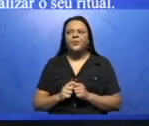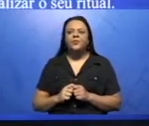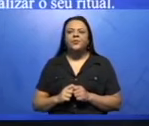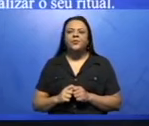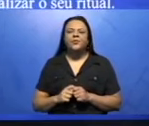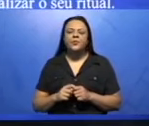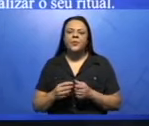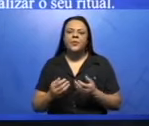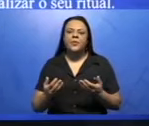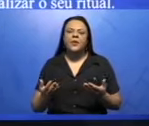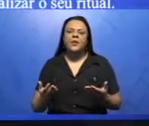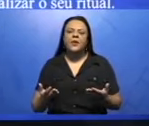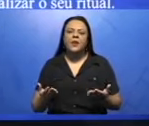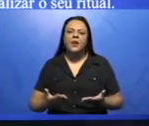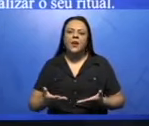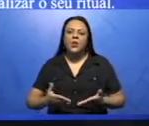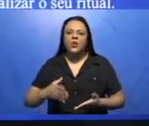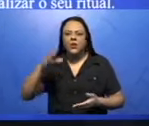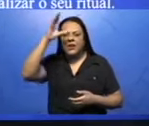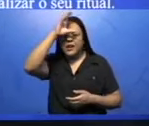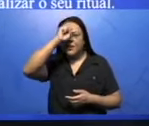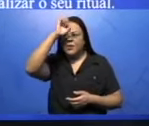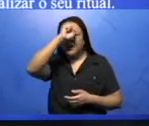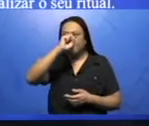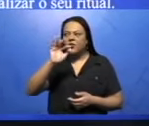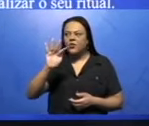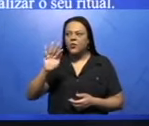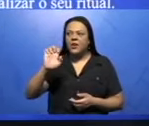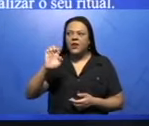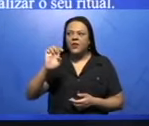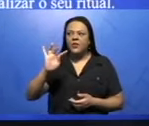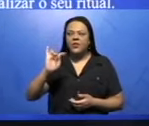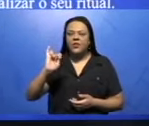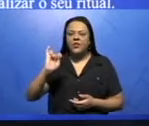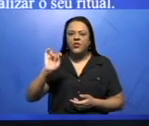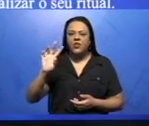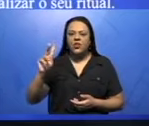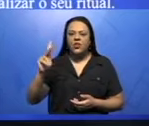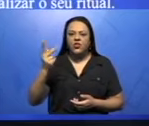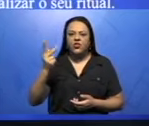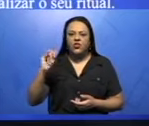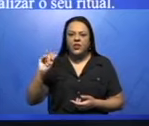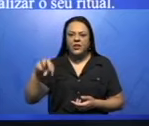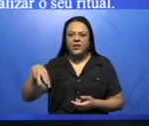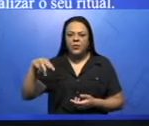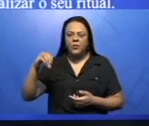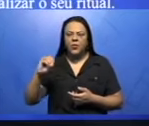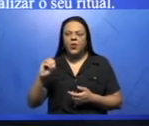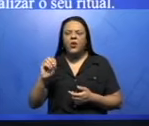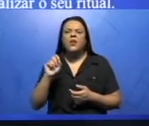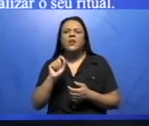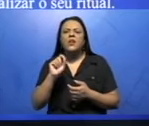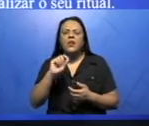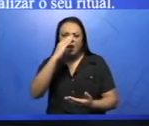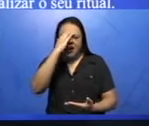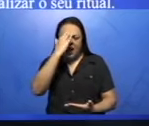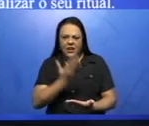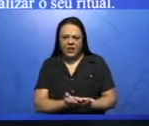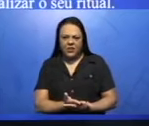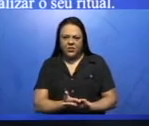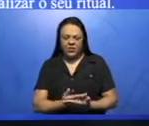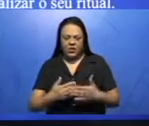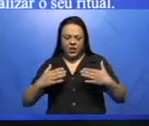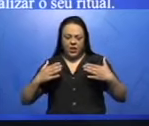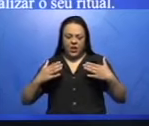Agora nós vamos falar então do fetichismo. É baseado na crença de que as ações físicas, elas podem